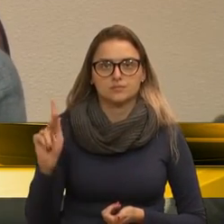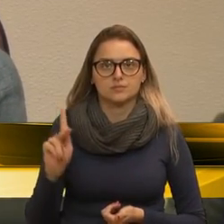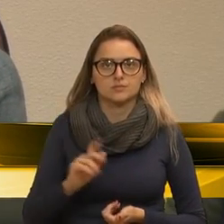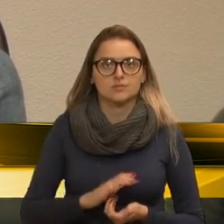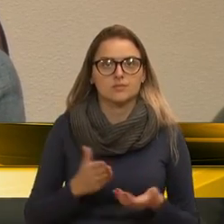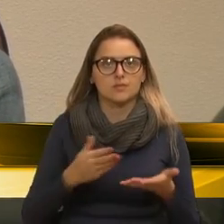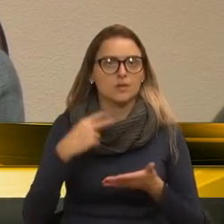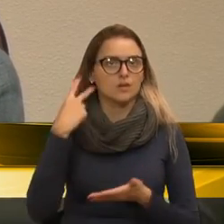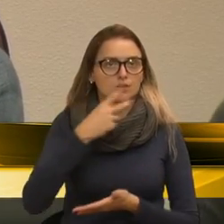Vereador Adiló. E aí Obrigado.